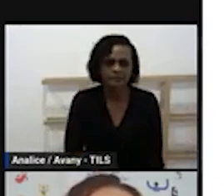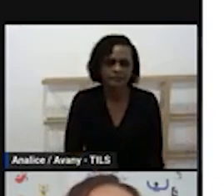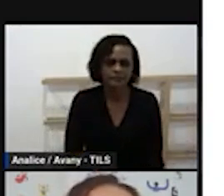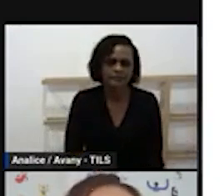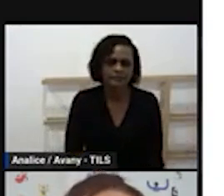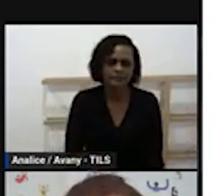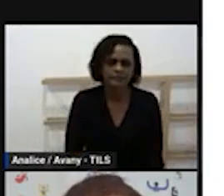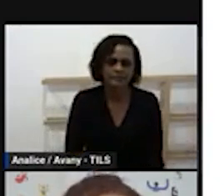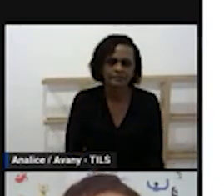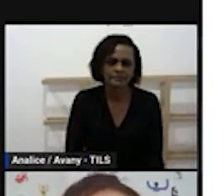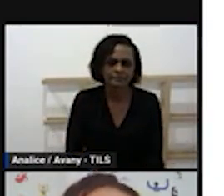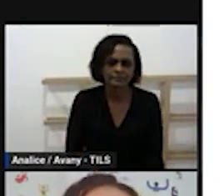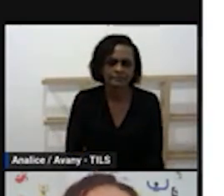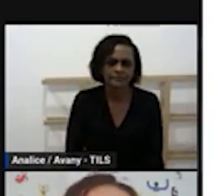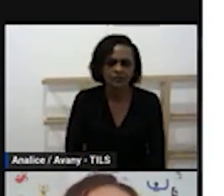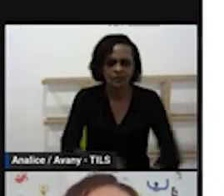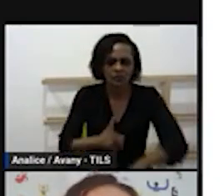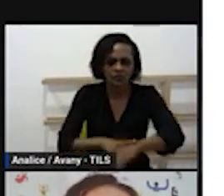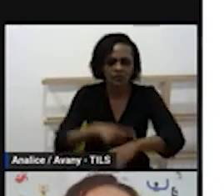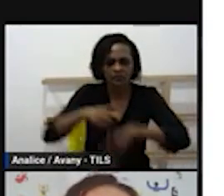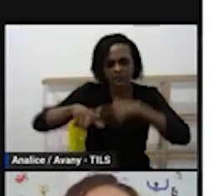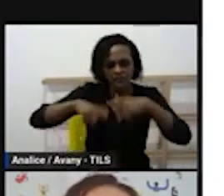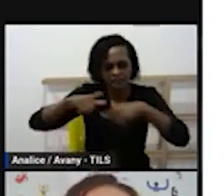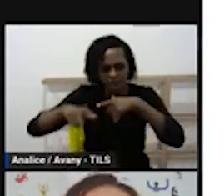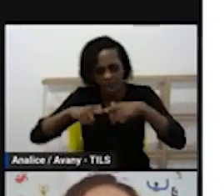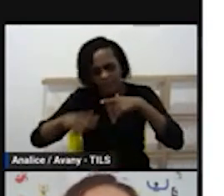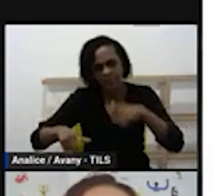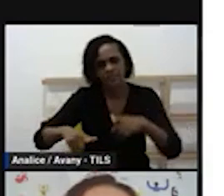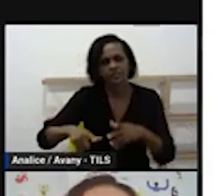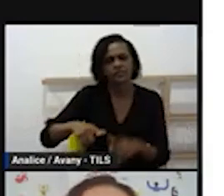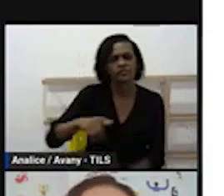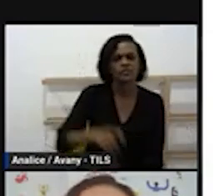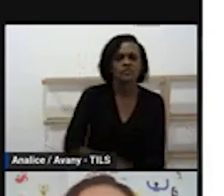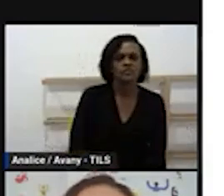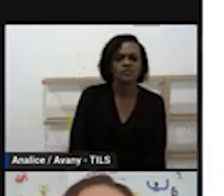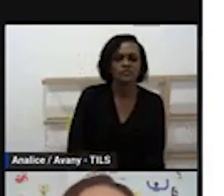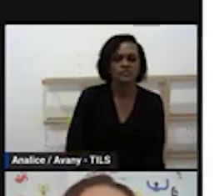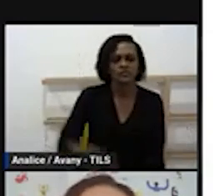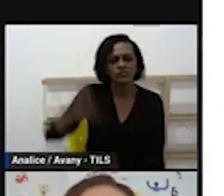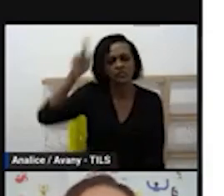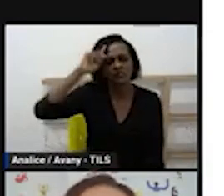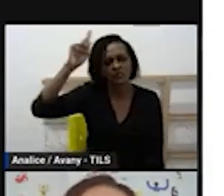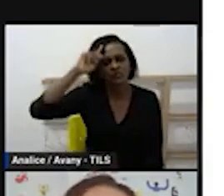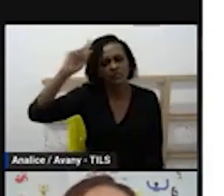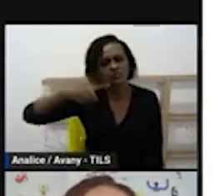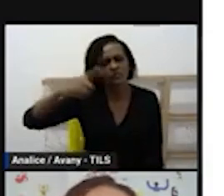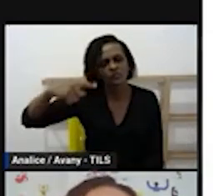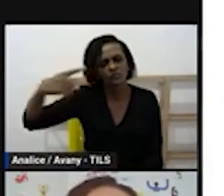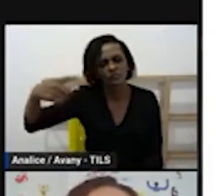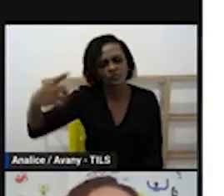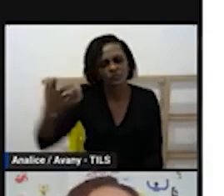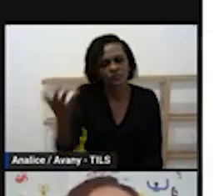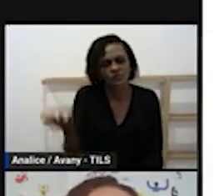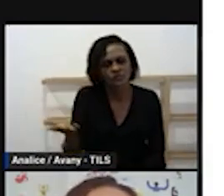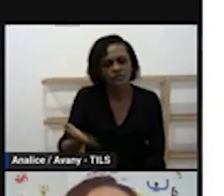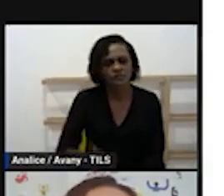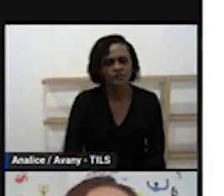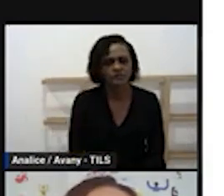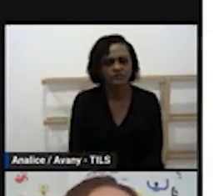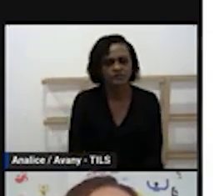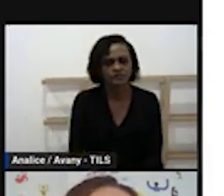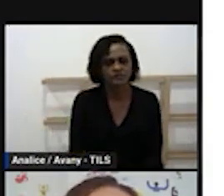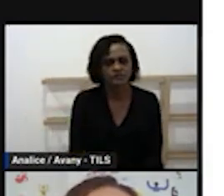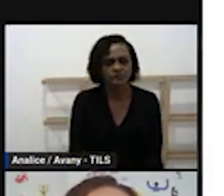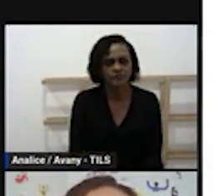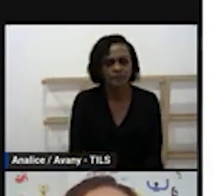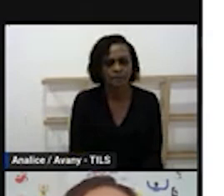nomenclatura de tempos de trabalho né que a rotina é construída através de tempos e nós temos o material também